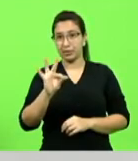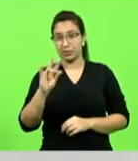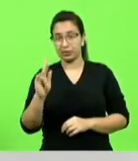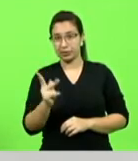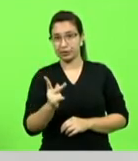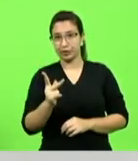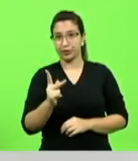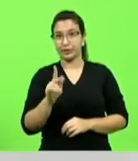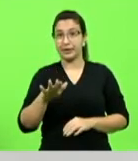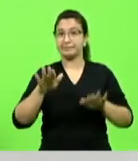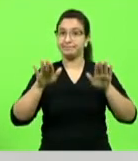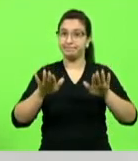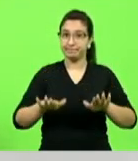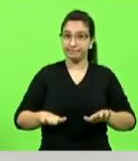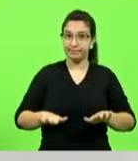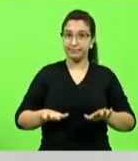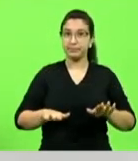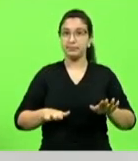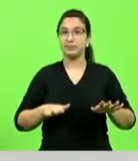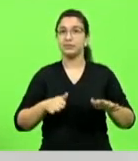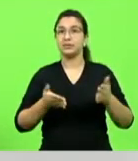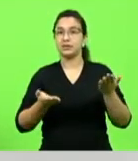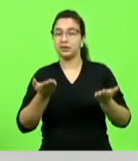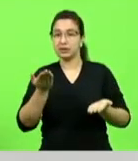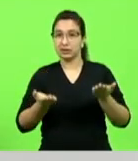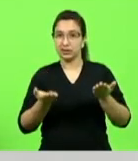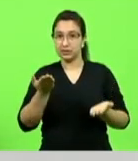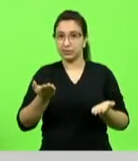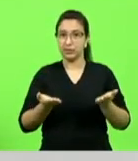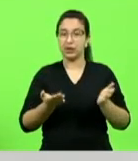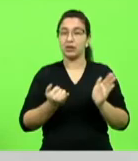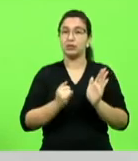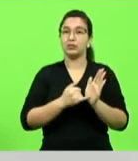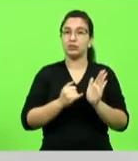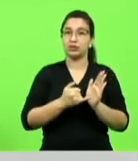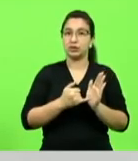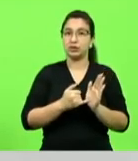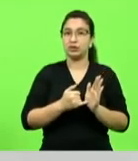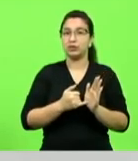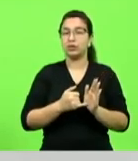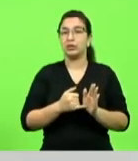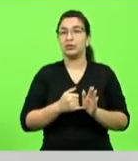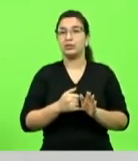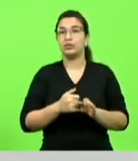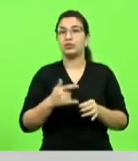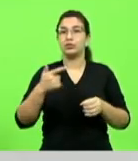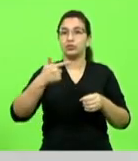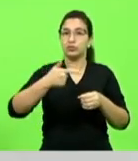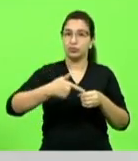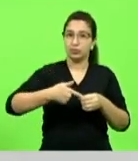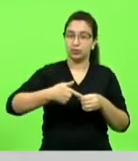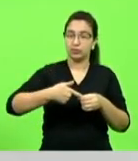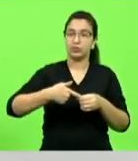situação ou seja que seja para equalizar a carga tributária que incide sobre o combustível fóssil